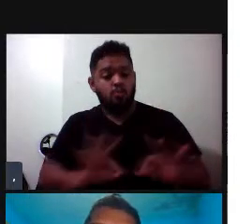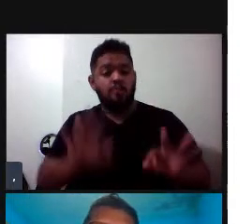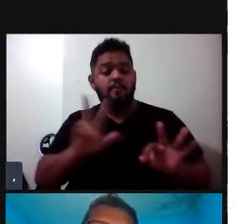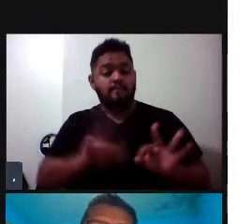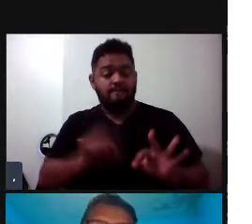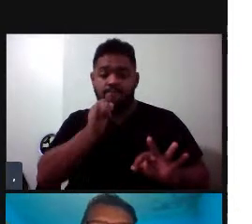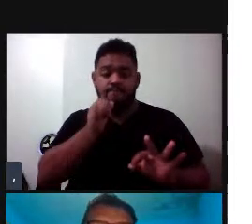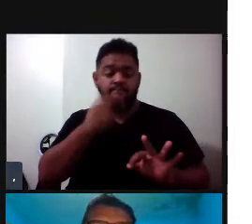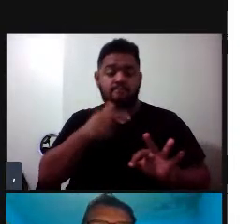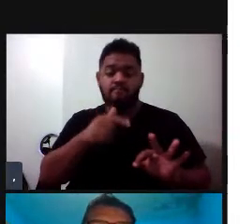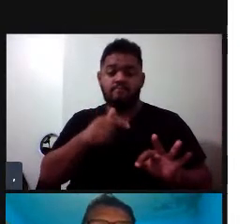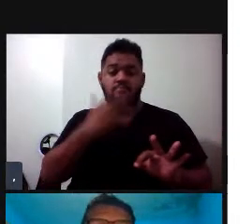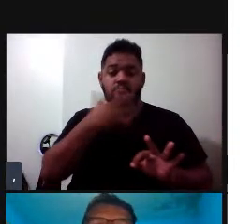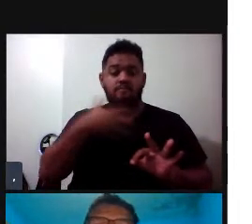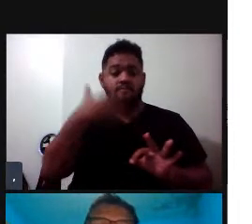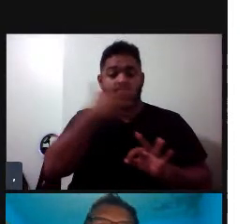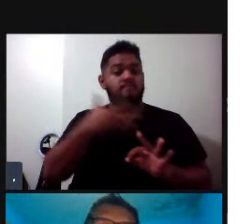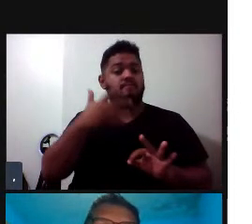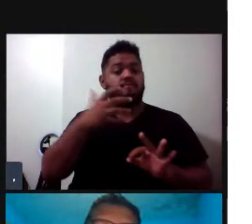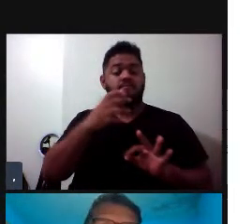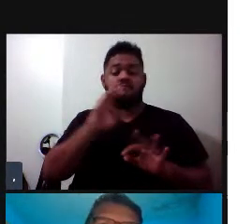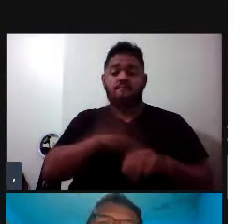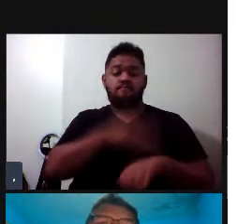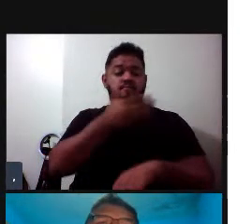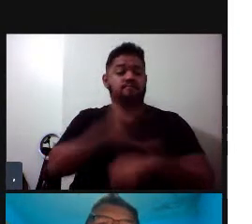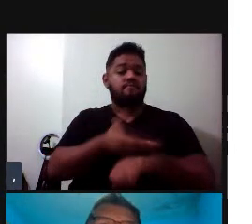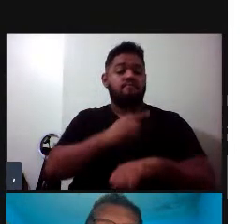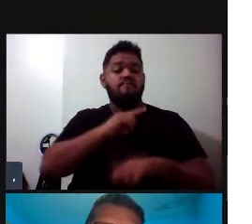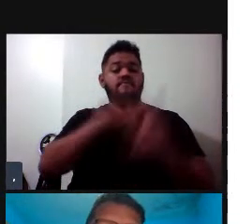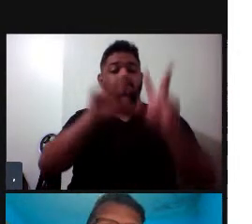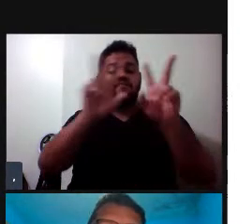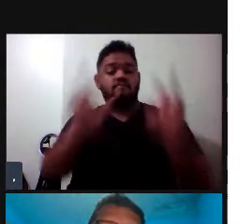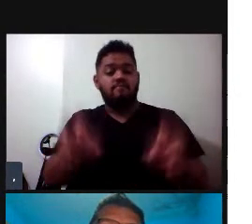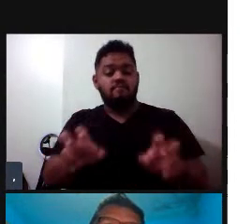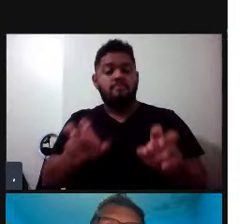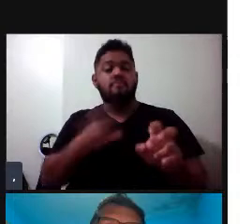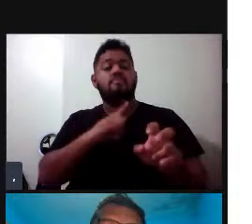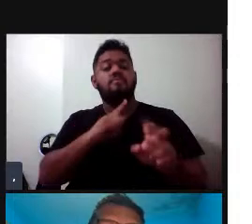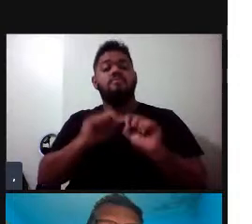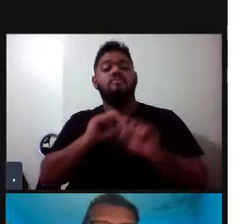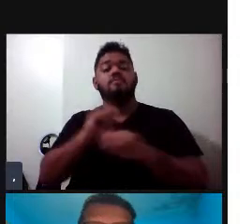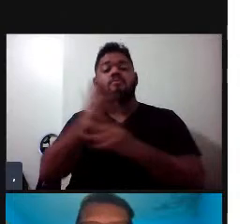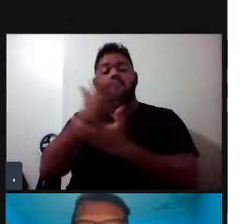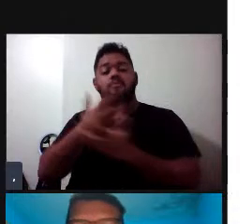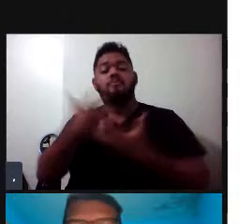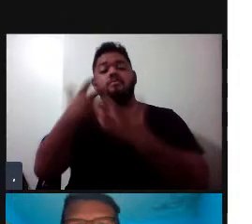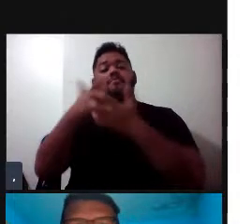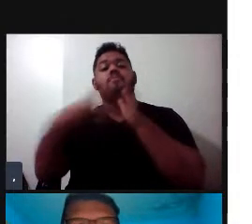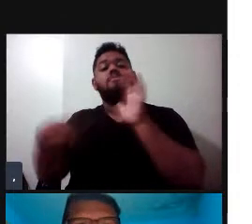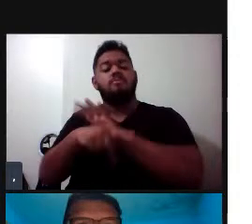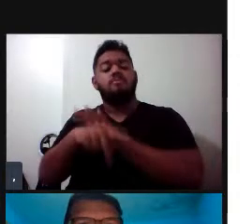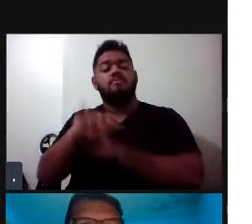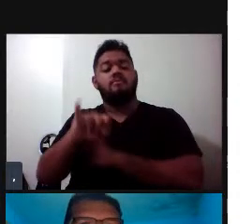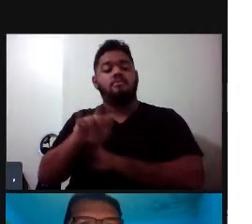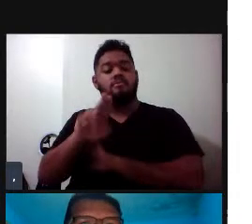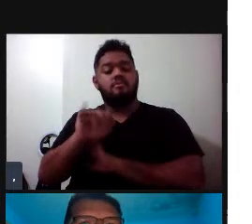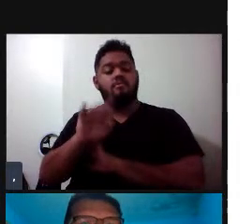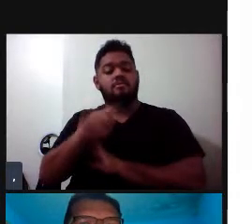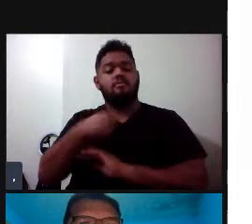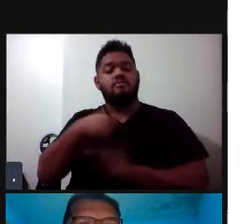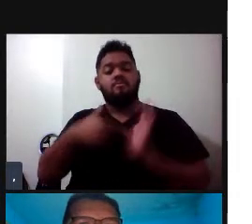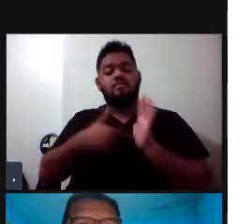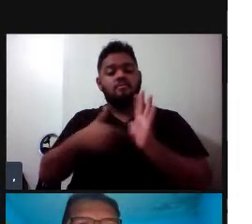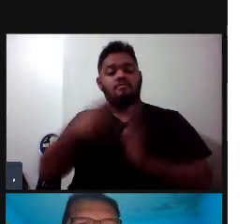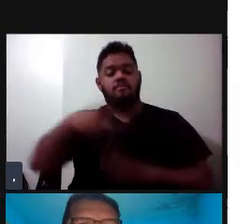não tem aqui a música completa, né, vai formar um tema e um conjunto de temas formam uma música. aqui para vocês ouvirem.